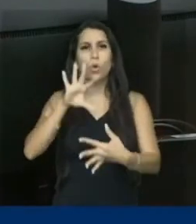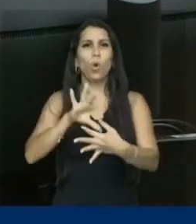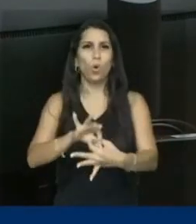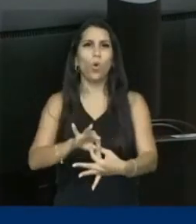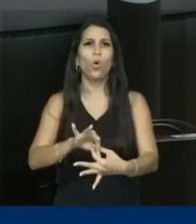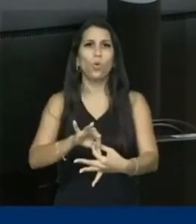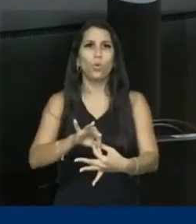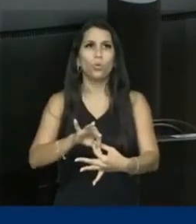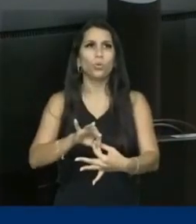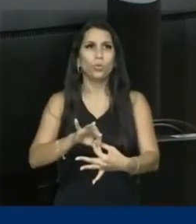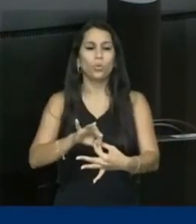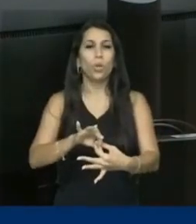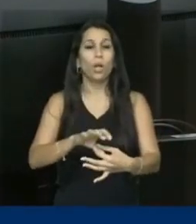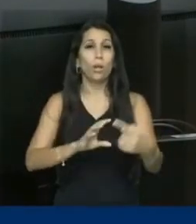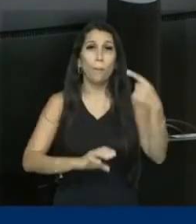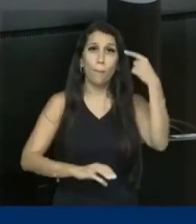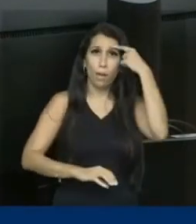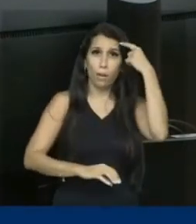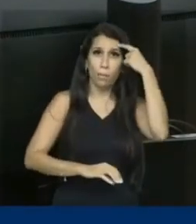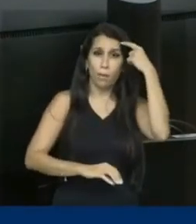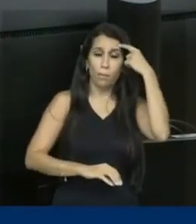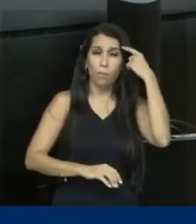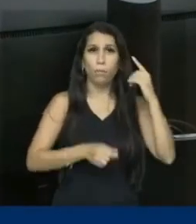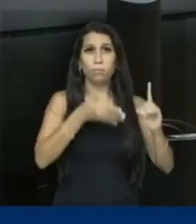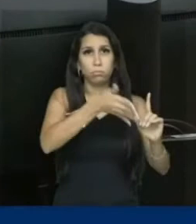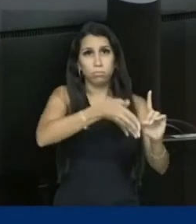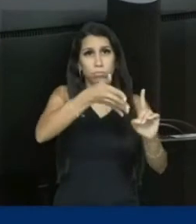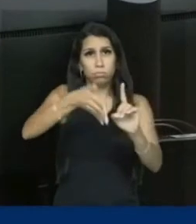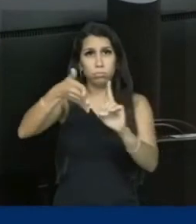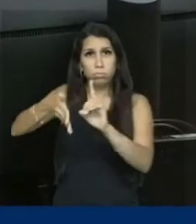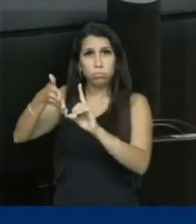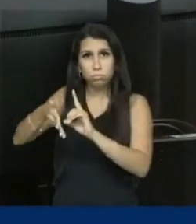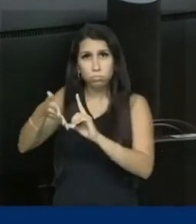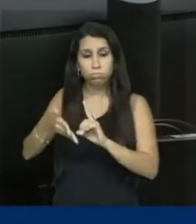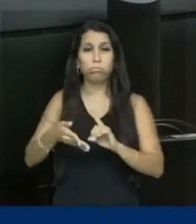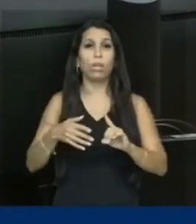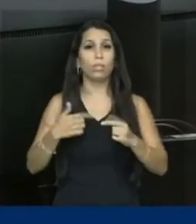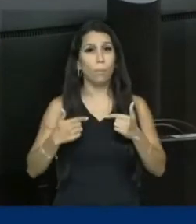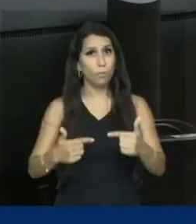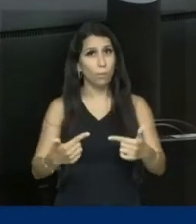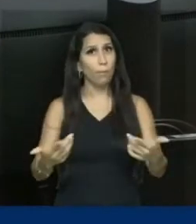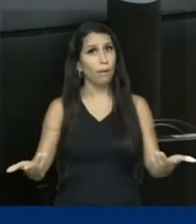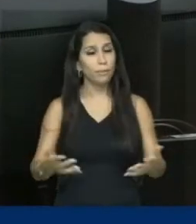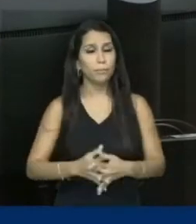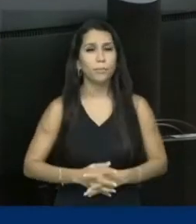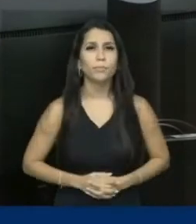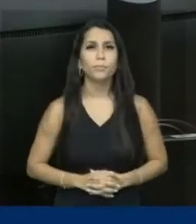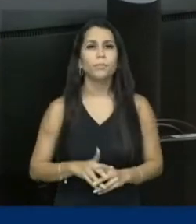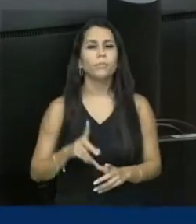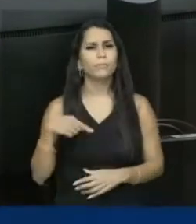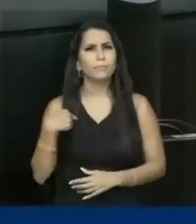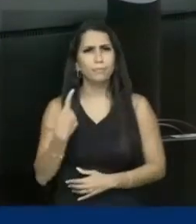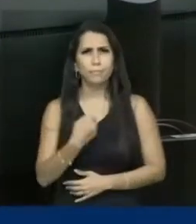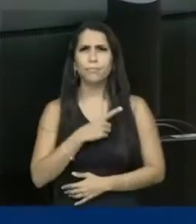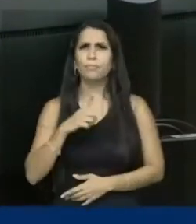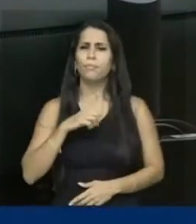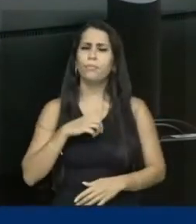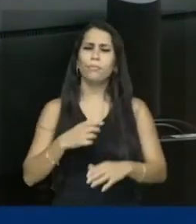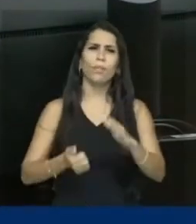coerência entre o pensamento, entre as falas e entre as ações. E nós temos várias